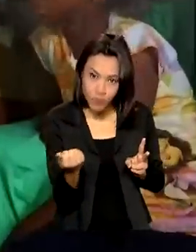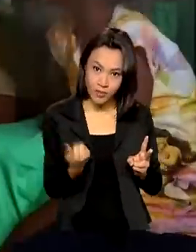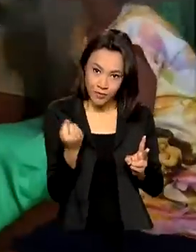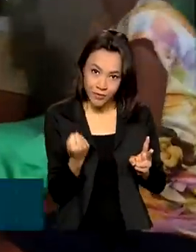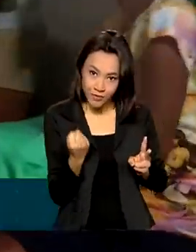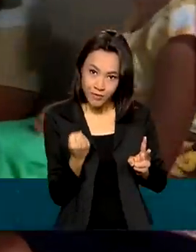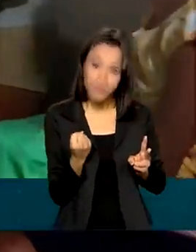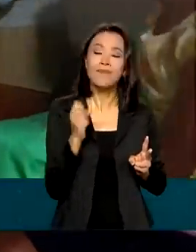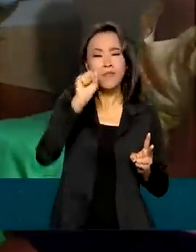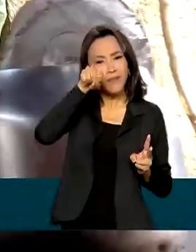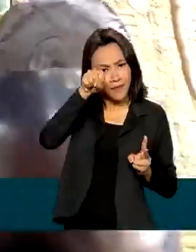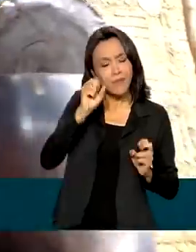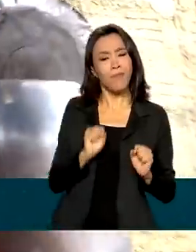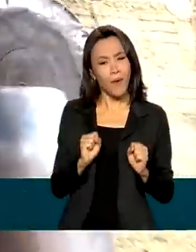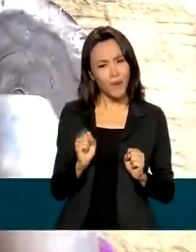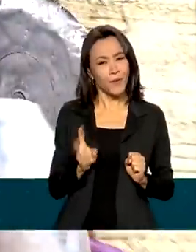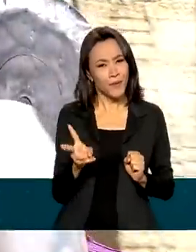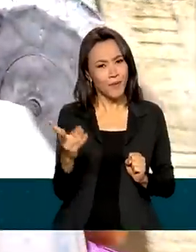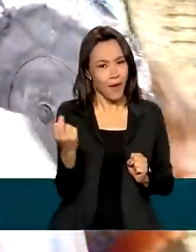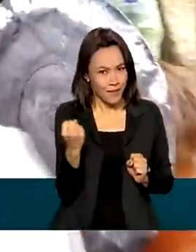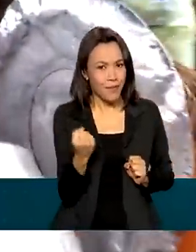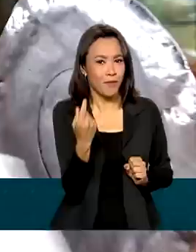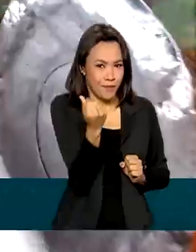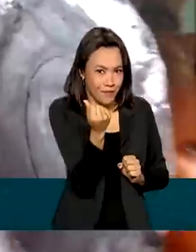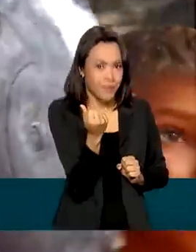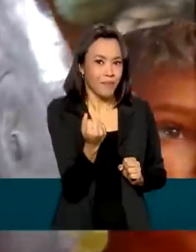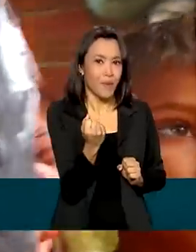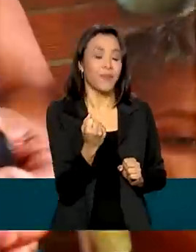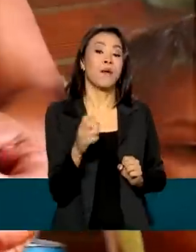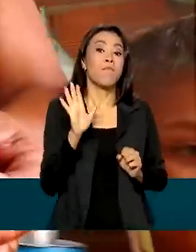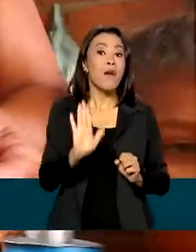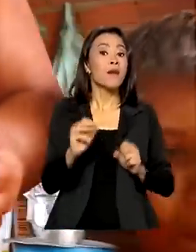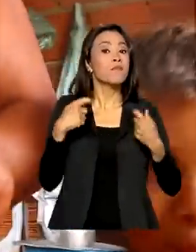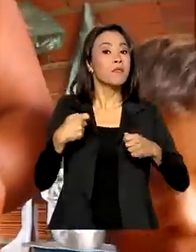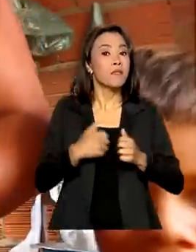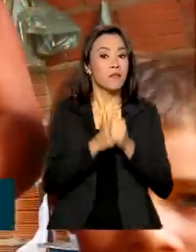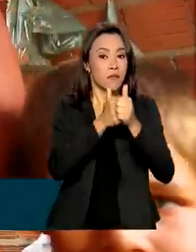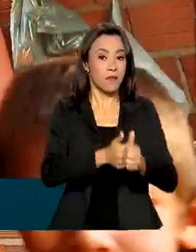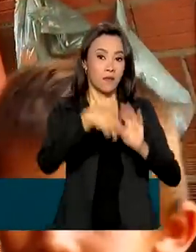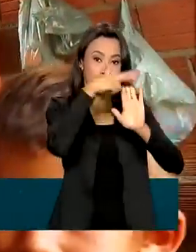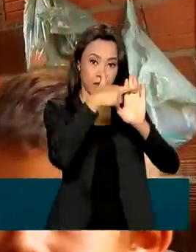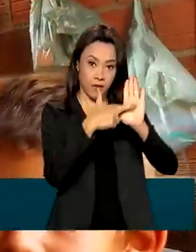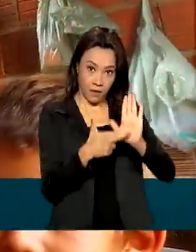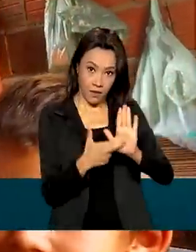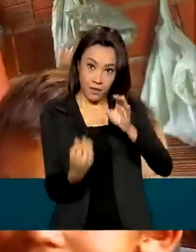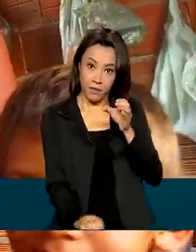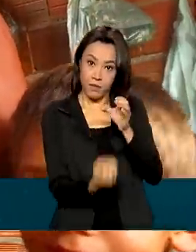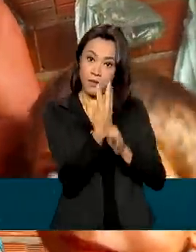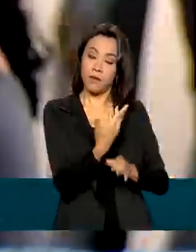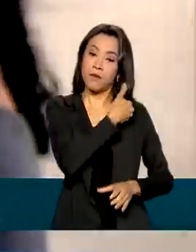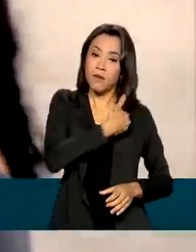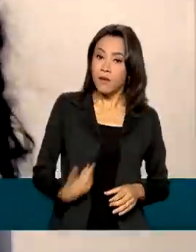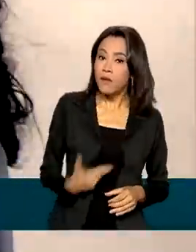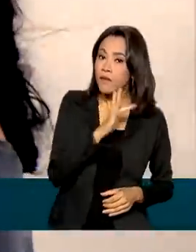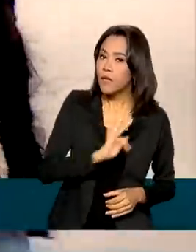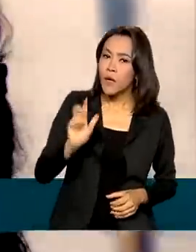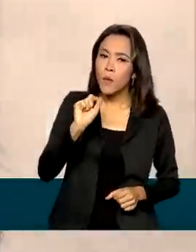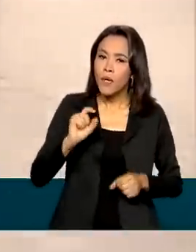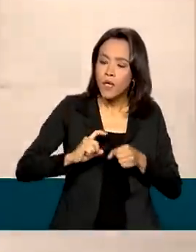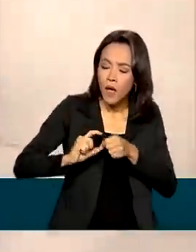resposta é sim. E para isso é preciso estar enquadrado nas regras criadas pelo governo federal de